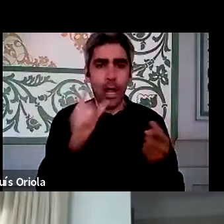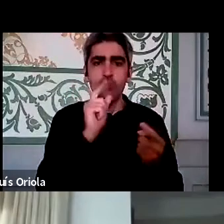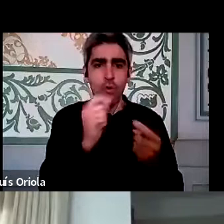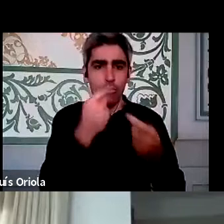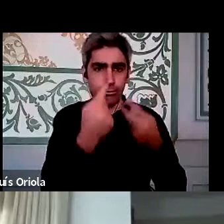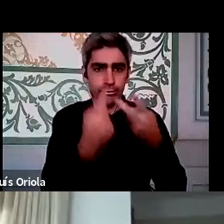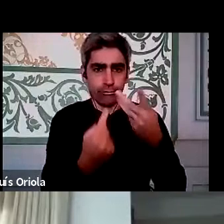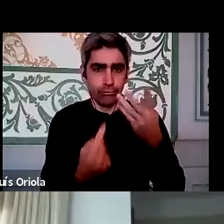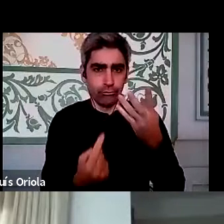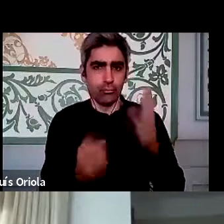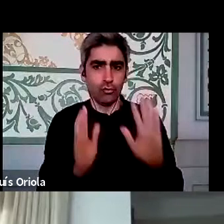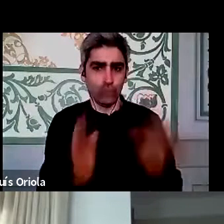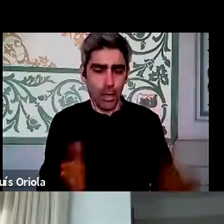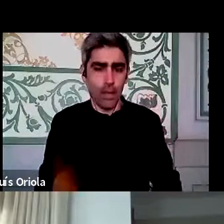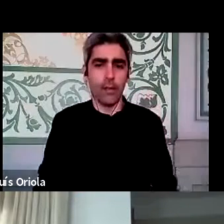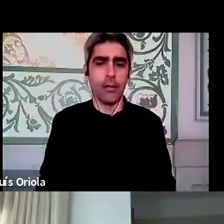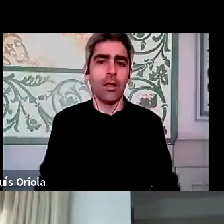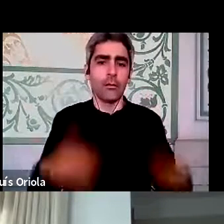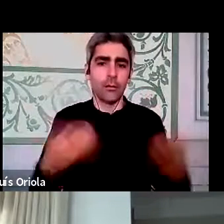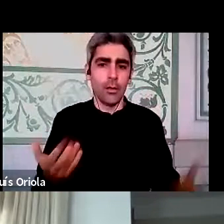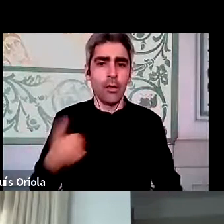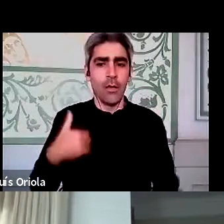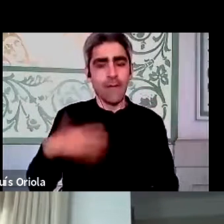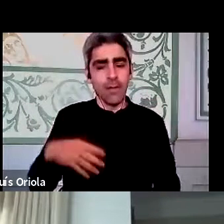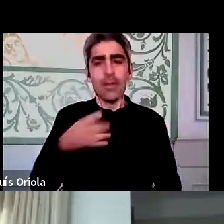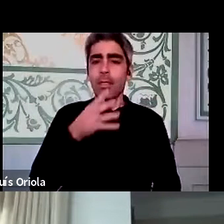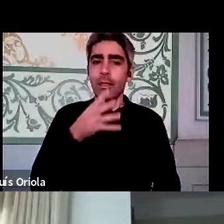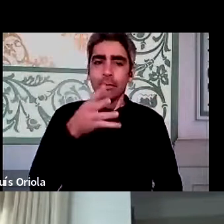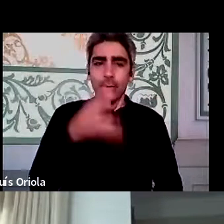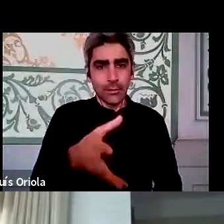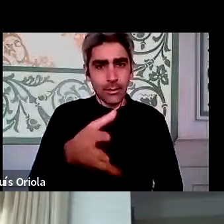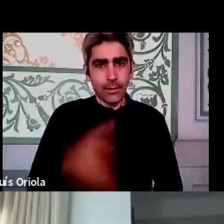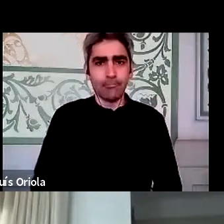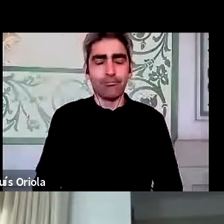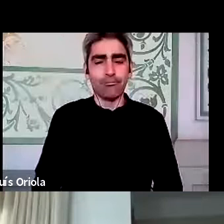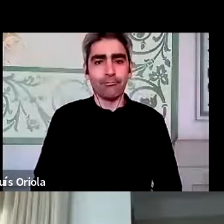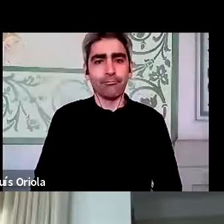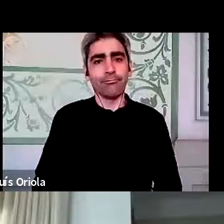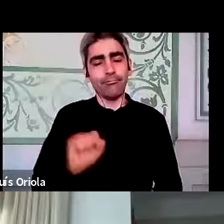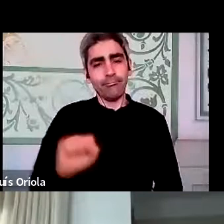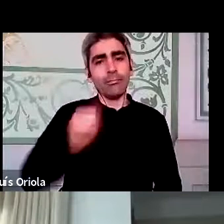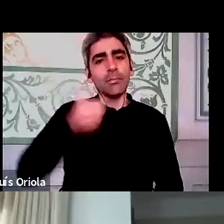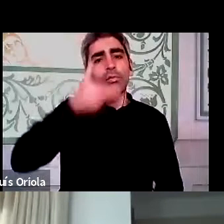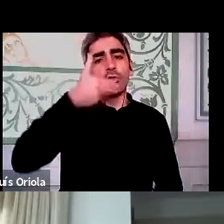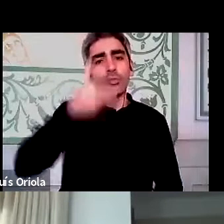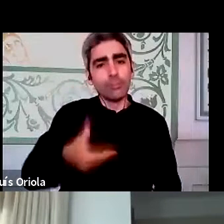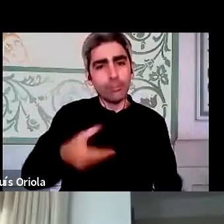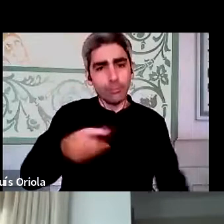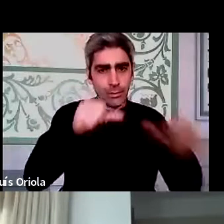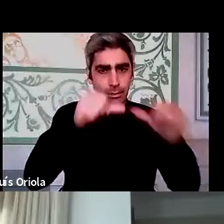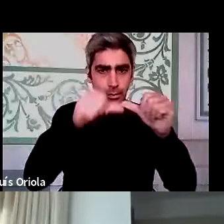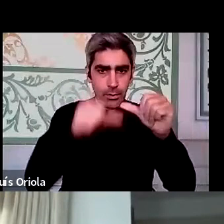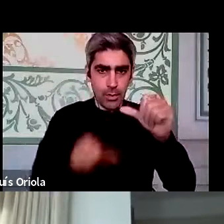quero referir a sua experiência nesta matéria